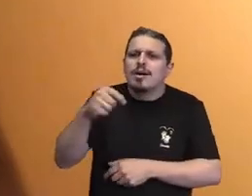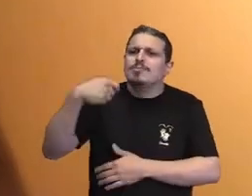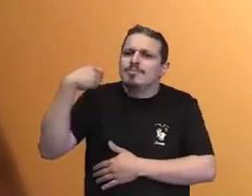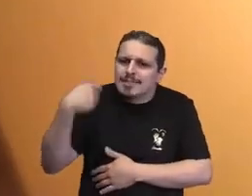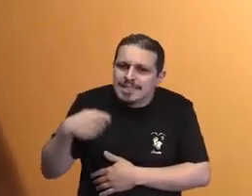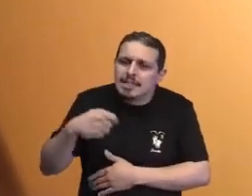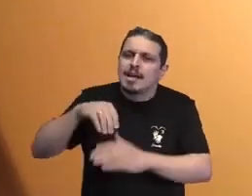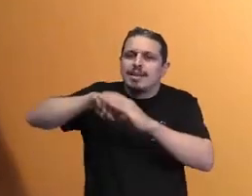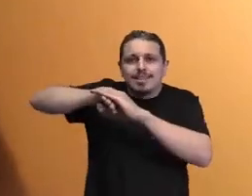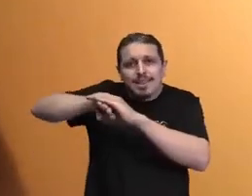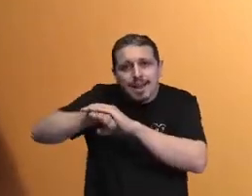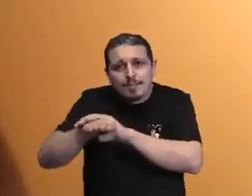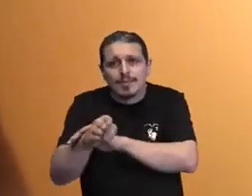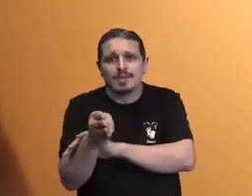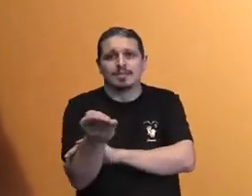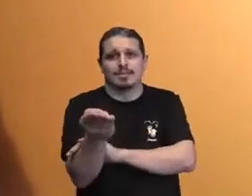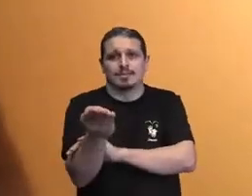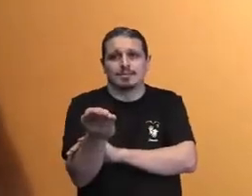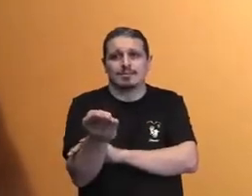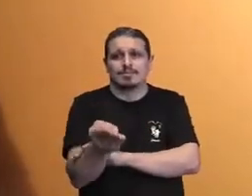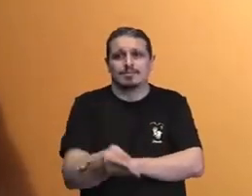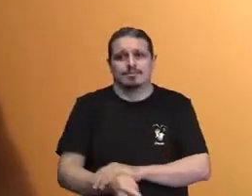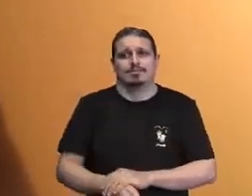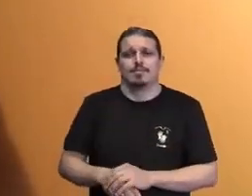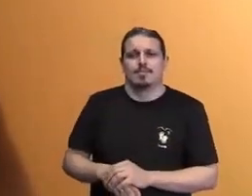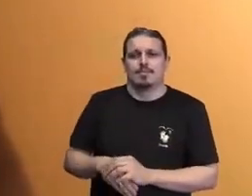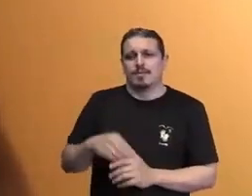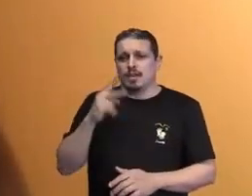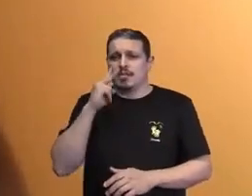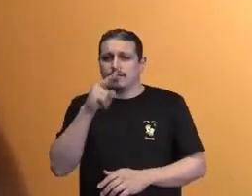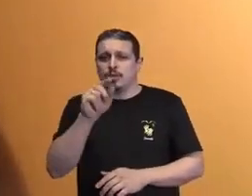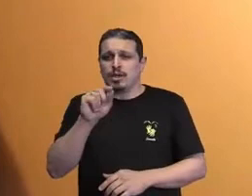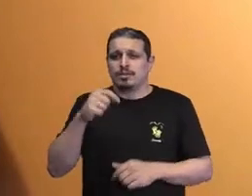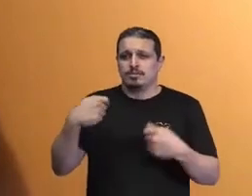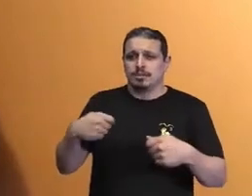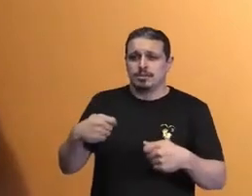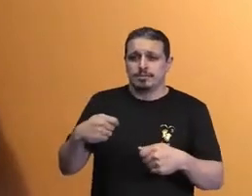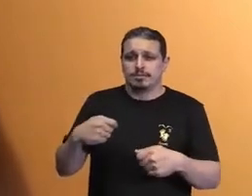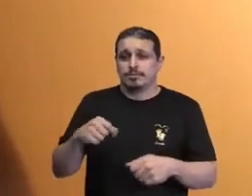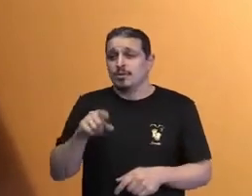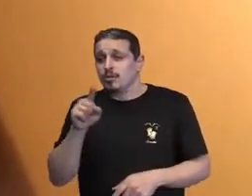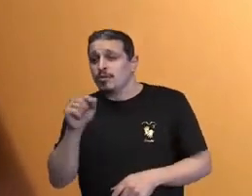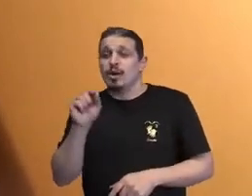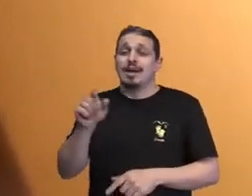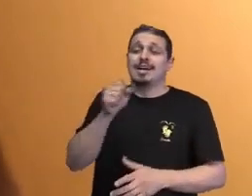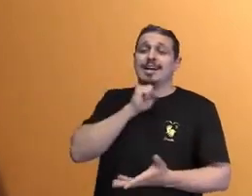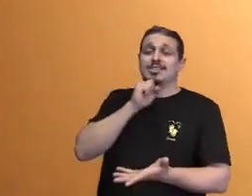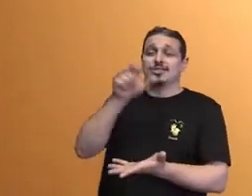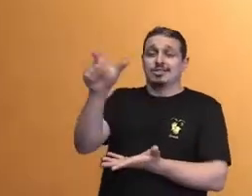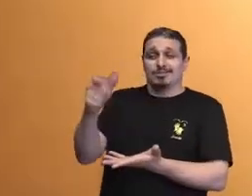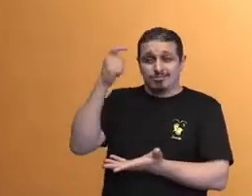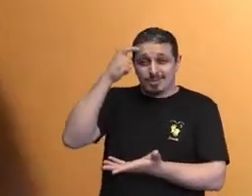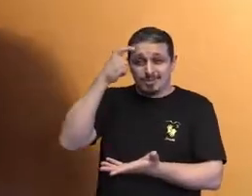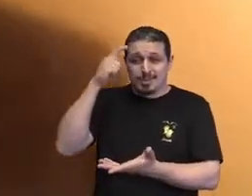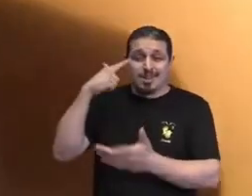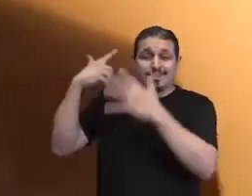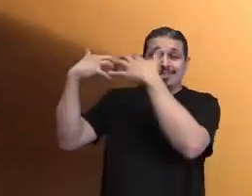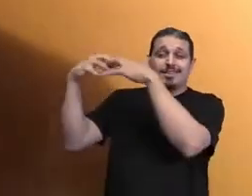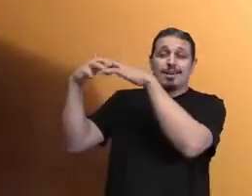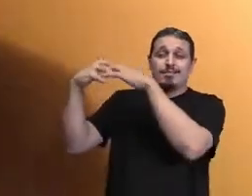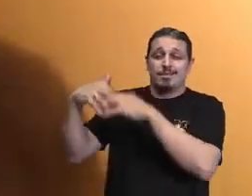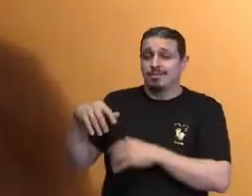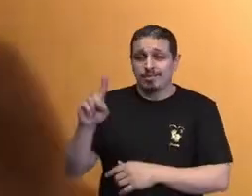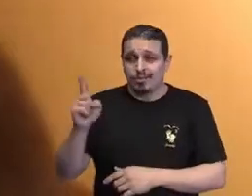segundo, porque era necessário fazê-lo para eu não envelhecer a cabeça. Eu gosto muito, mas muito,